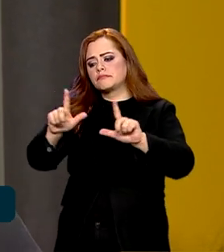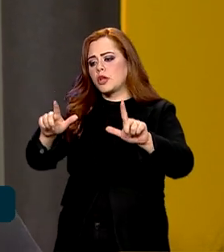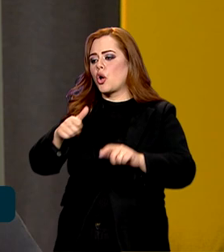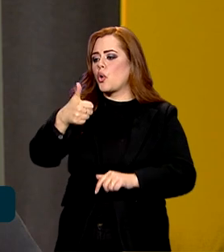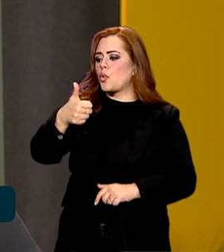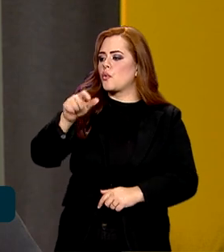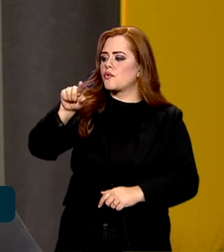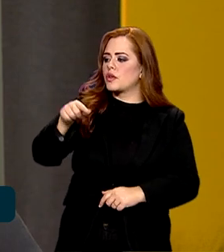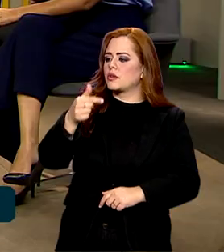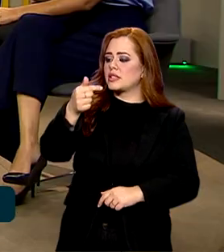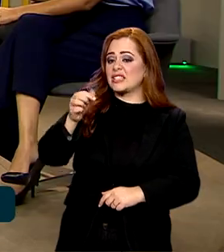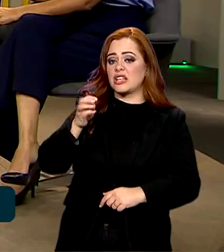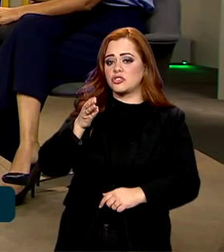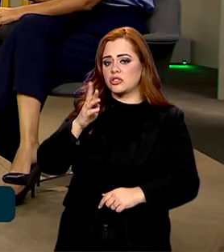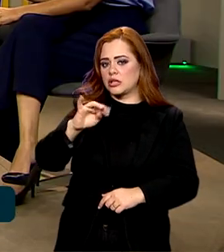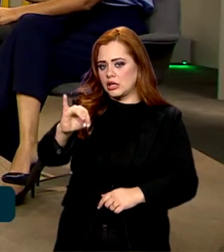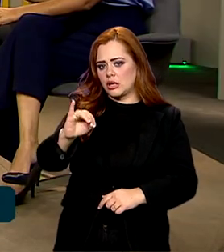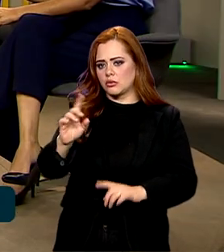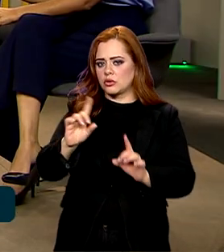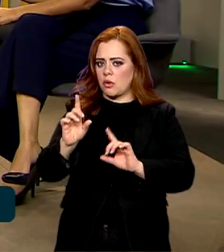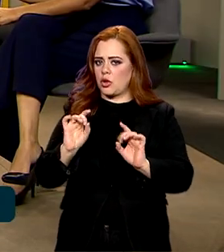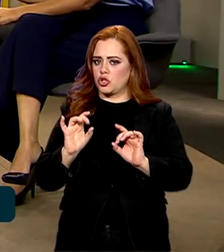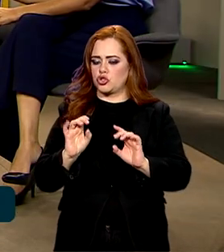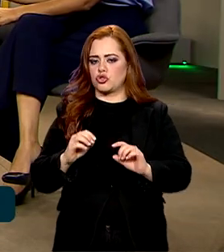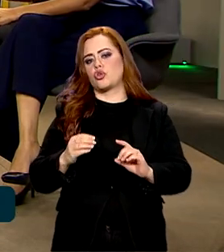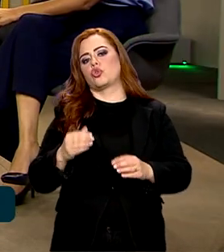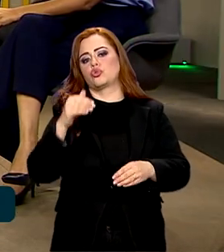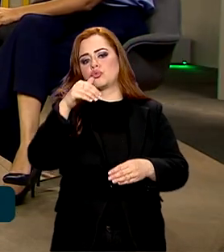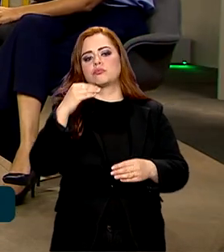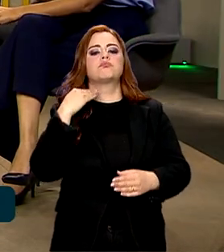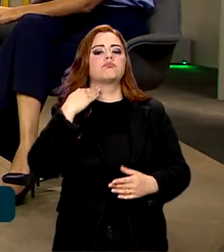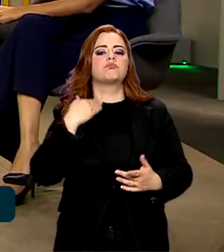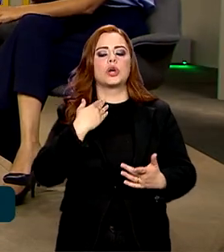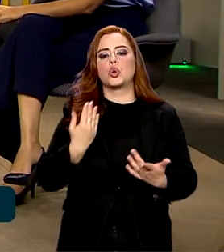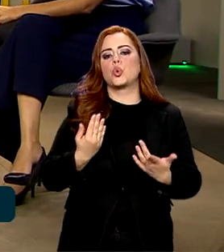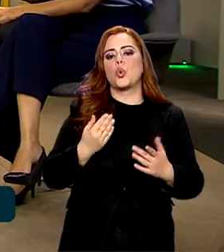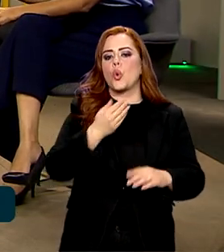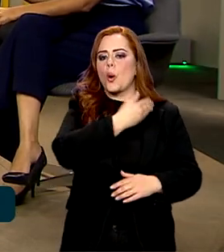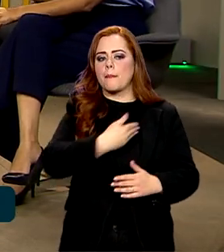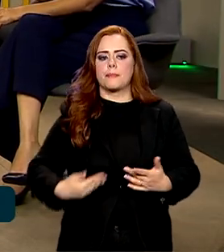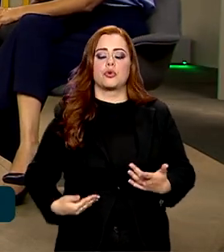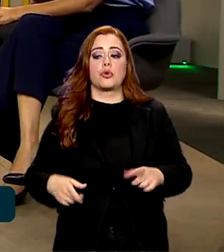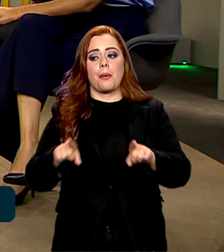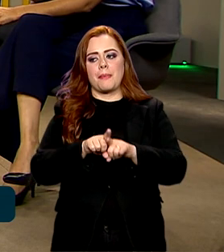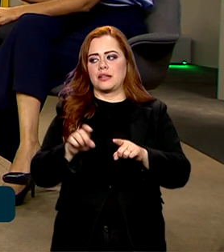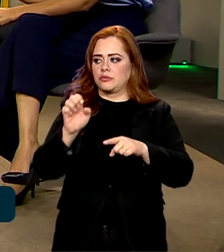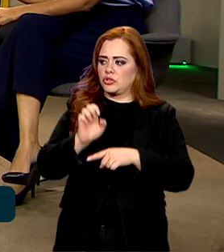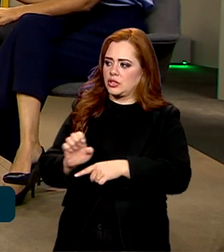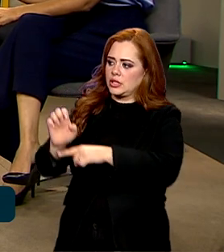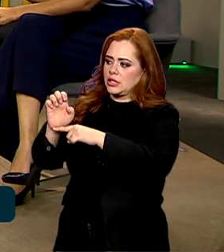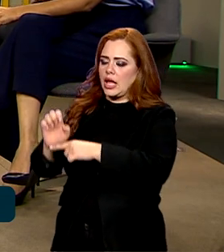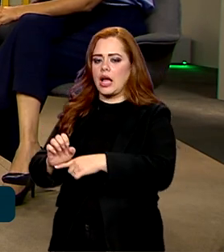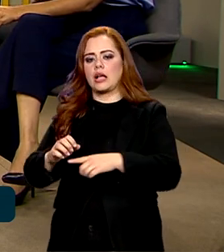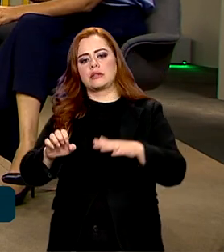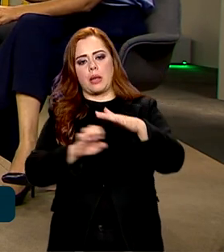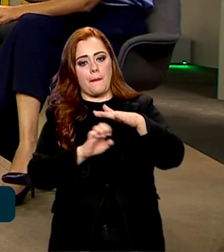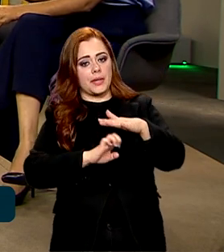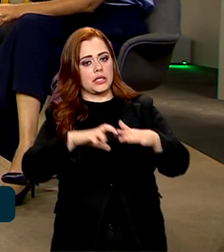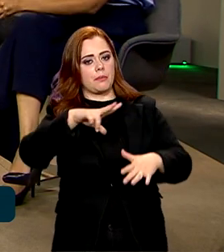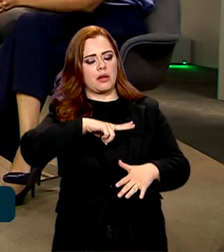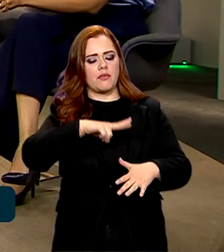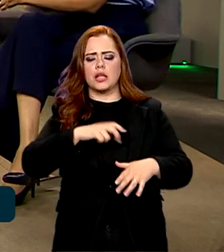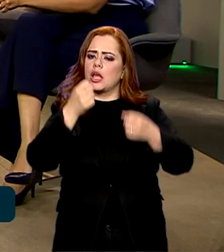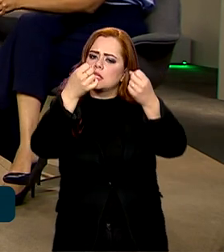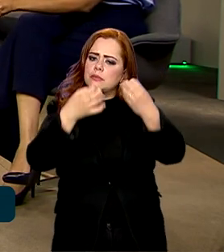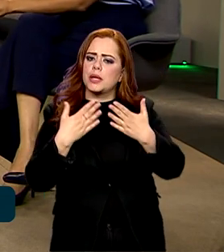,7 trilhão não vem só dos cofres públicos, né? Eles vêm de estatais, de empresas privadas também. Explica um